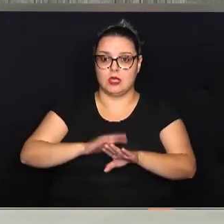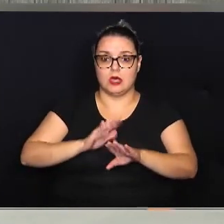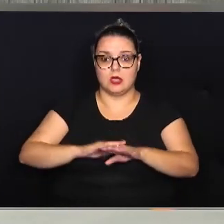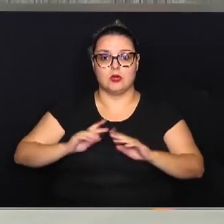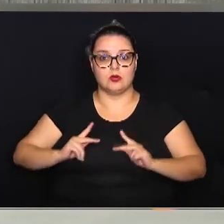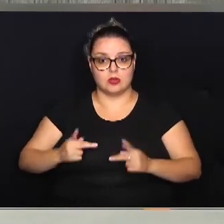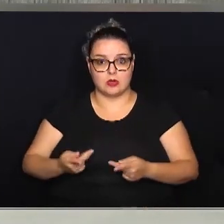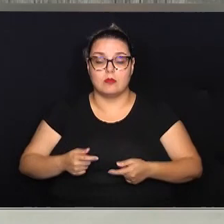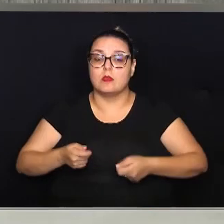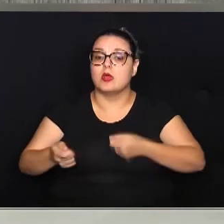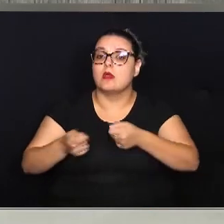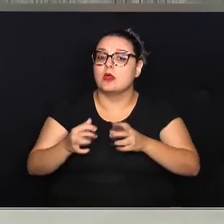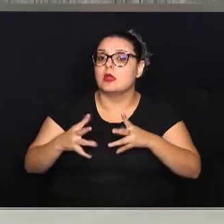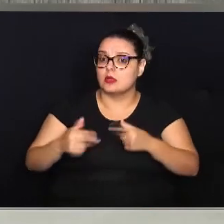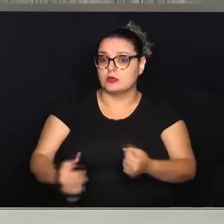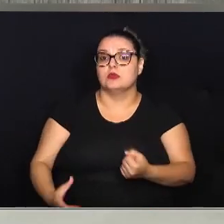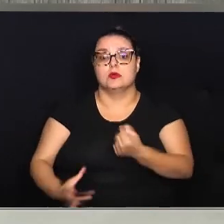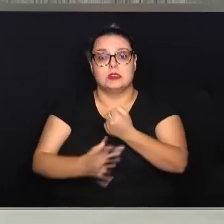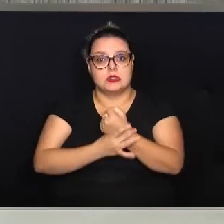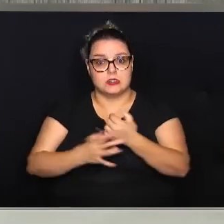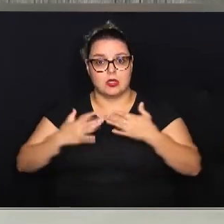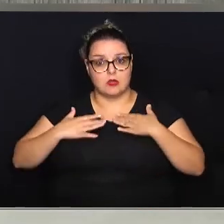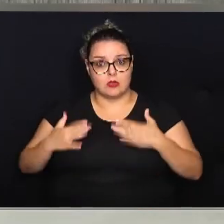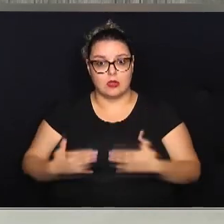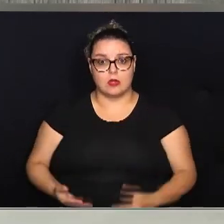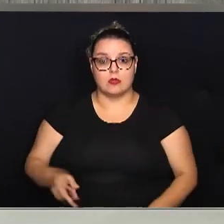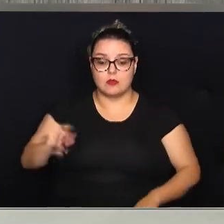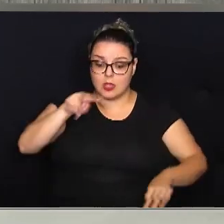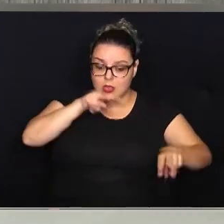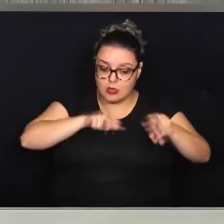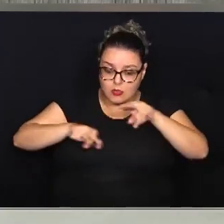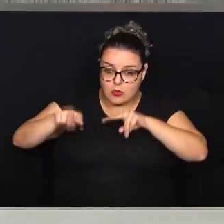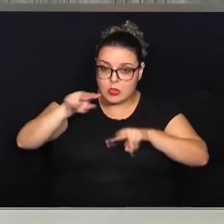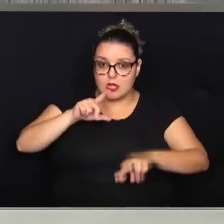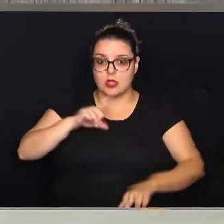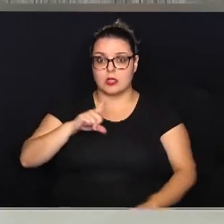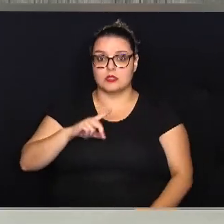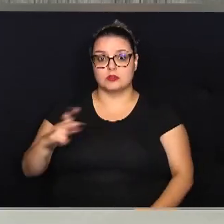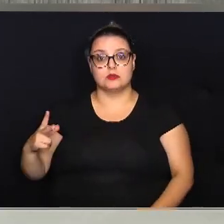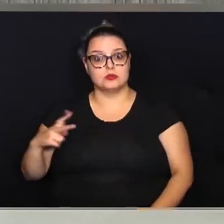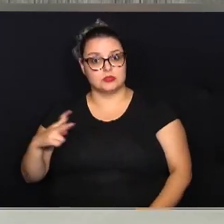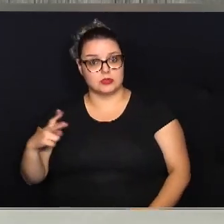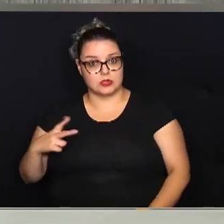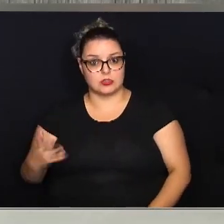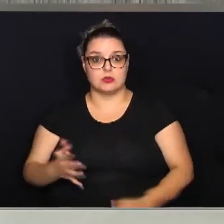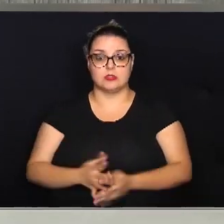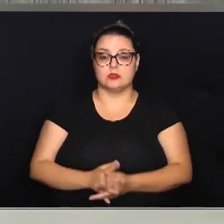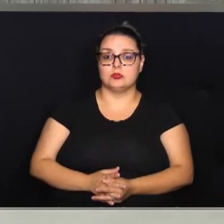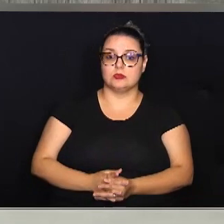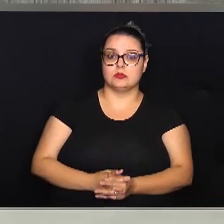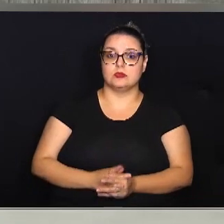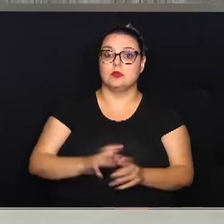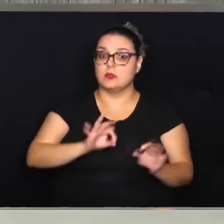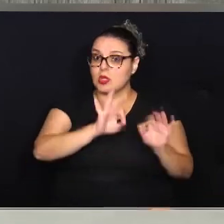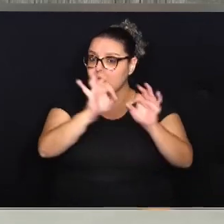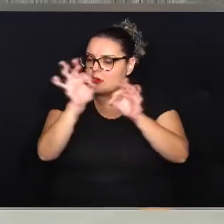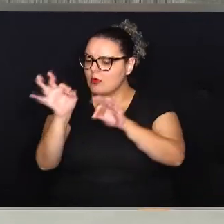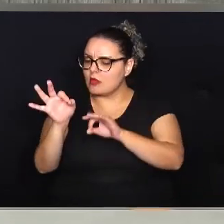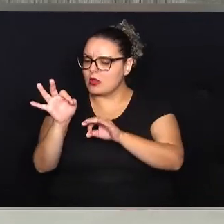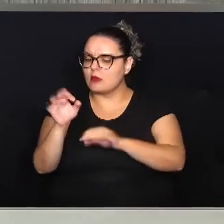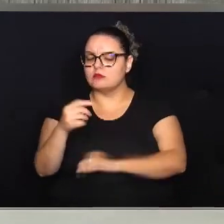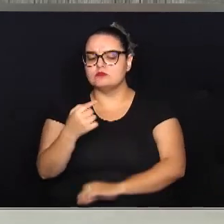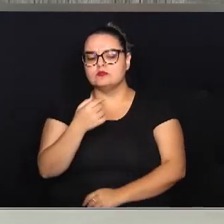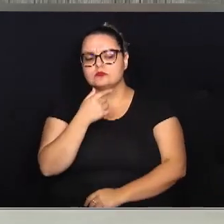a ação humana para controlar toda a segurança física, para ter o olhar da segurança privada, para acompanhar o